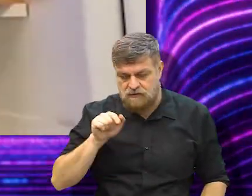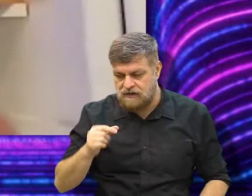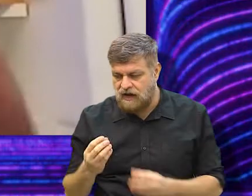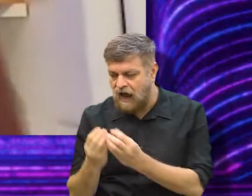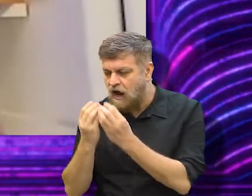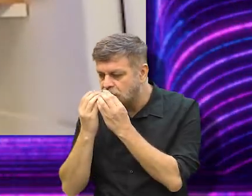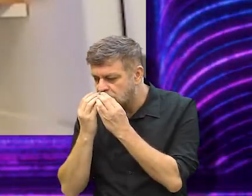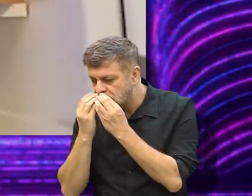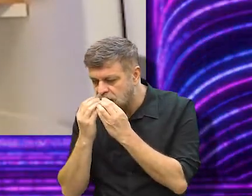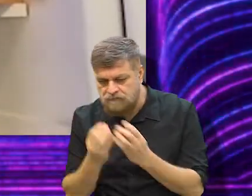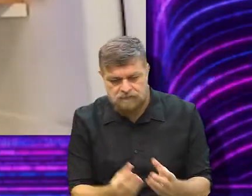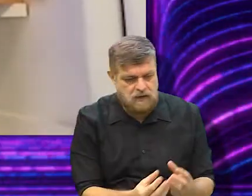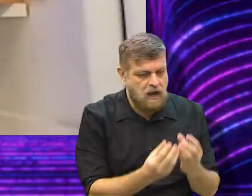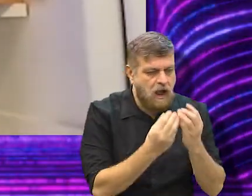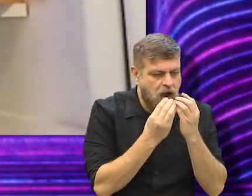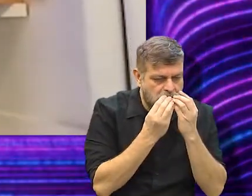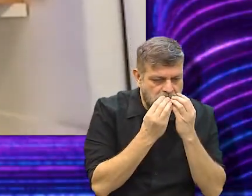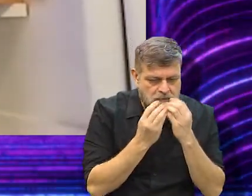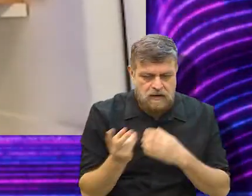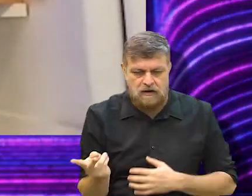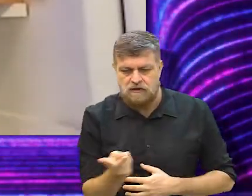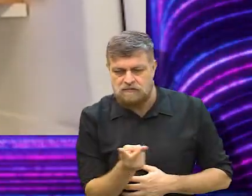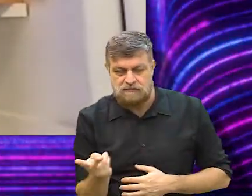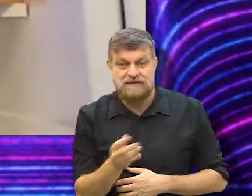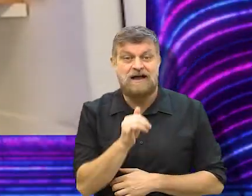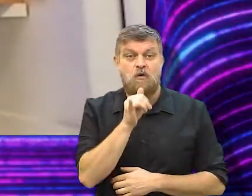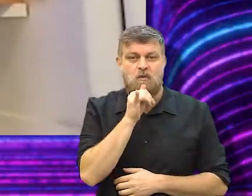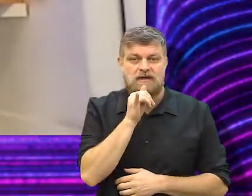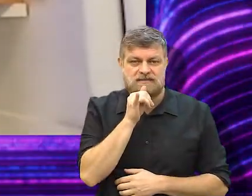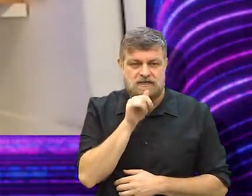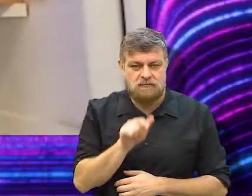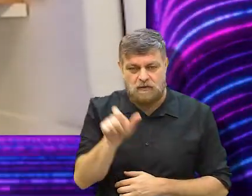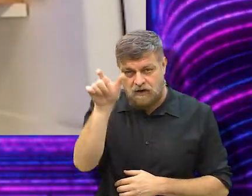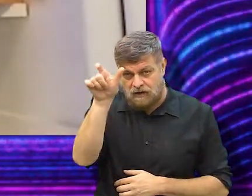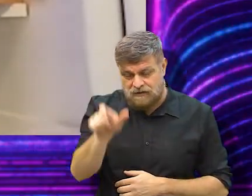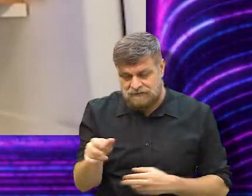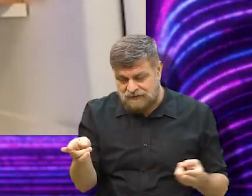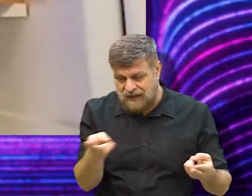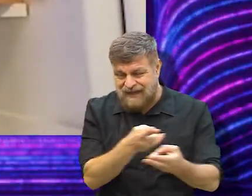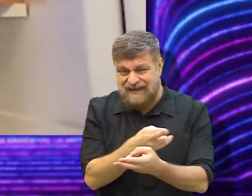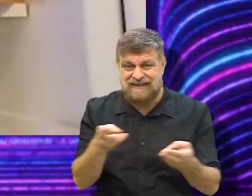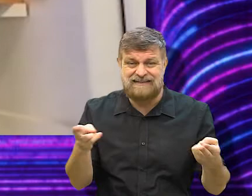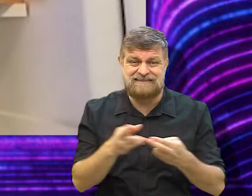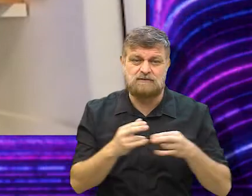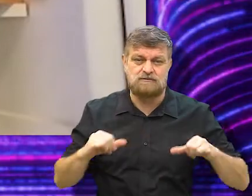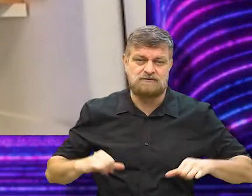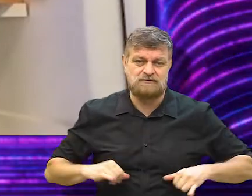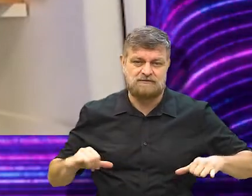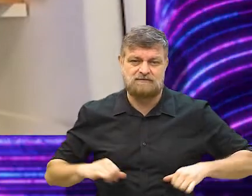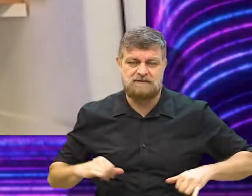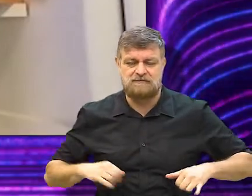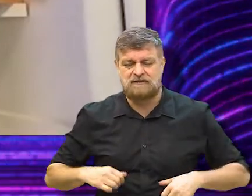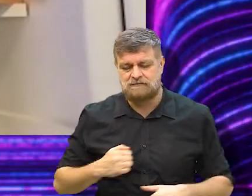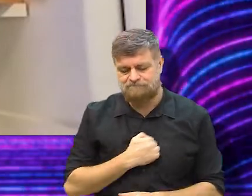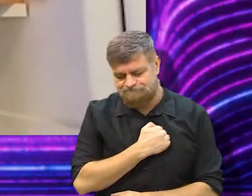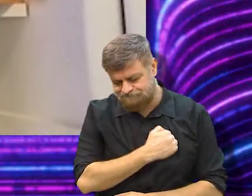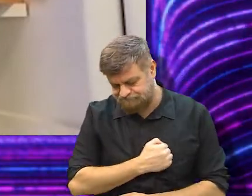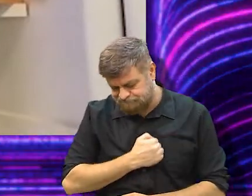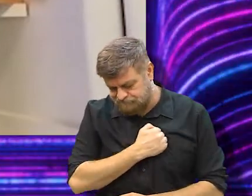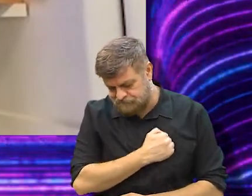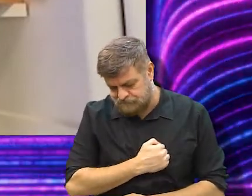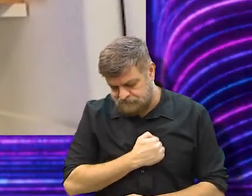come o sanduíche dele e come o sanduíche dela. Só estou dando um exemplo dessa relação de luto, de amor intenso.